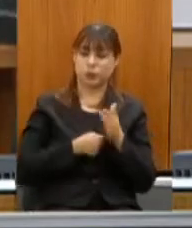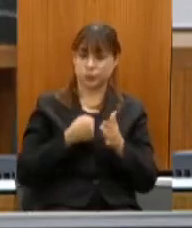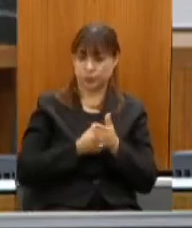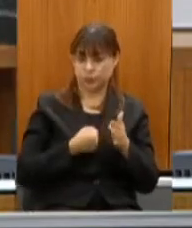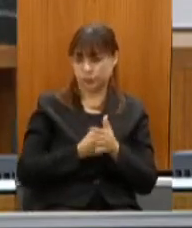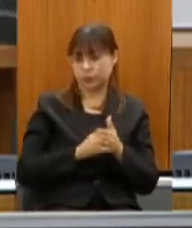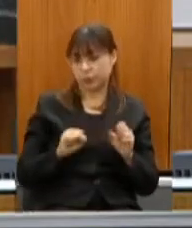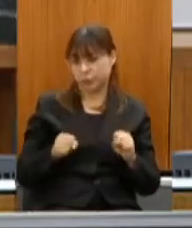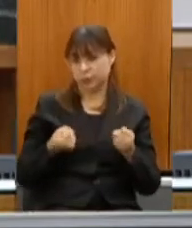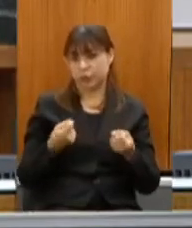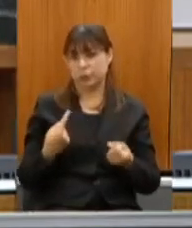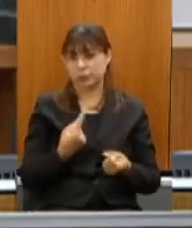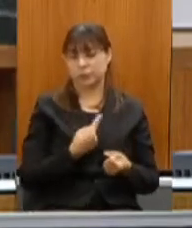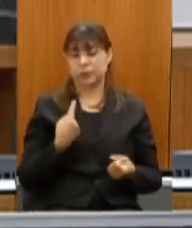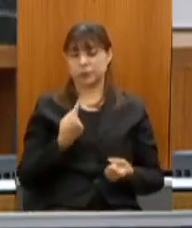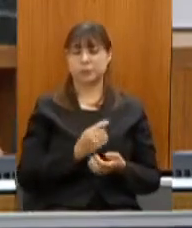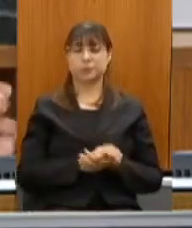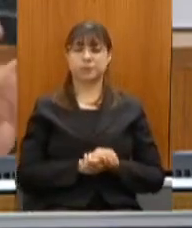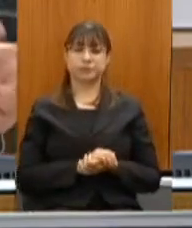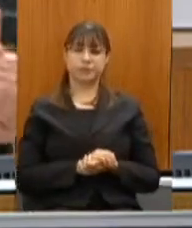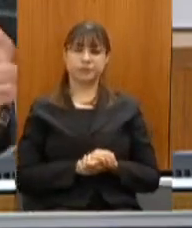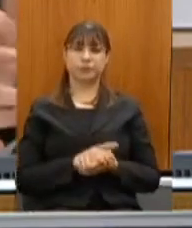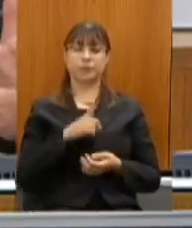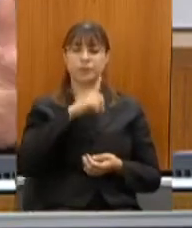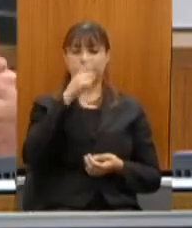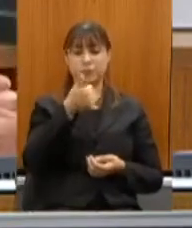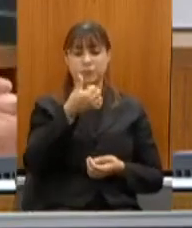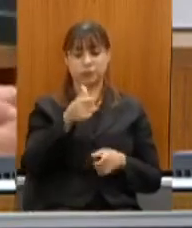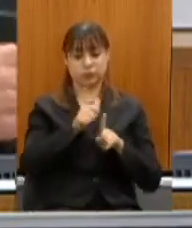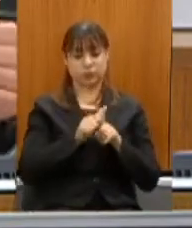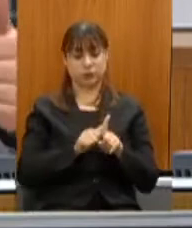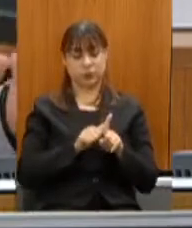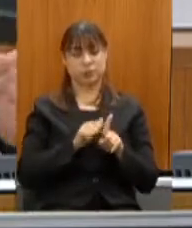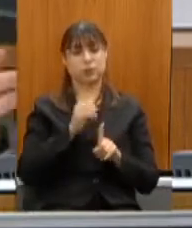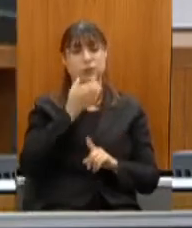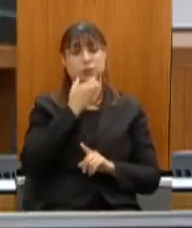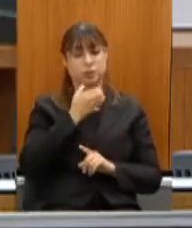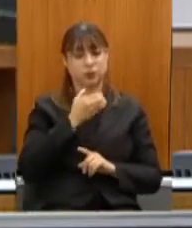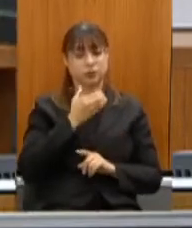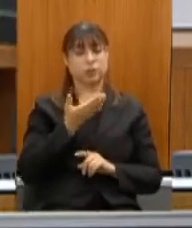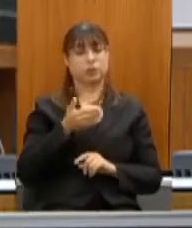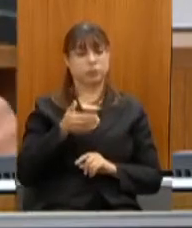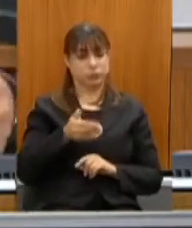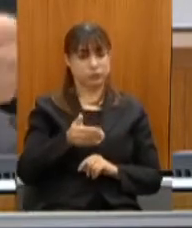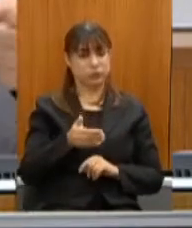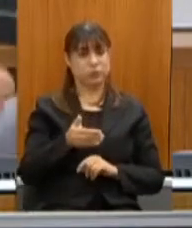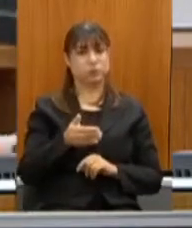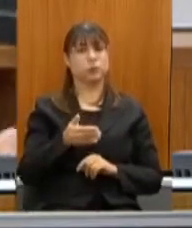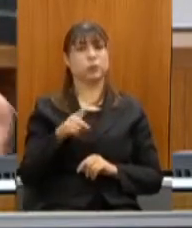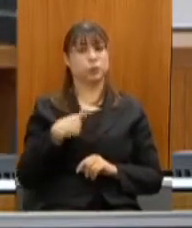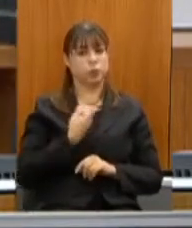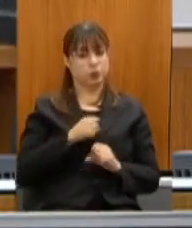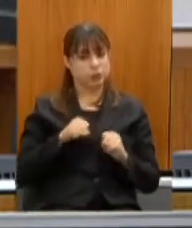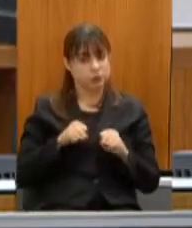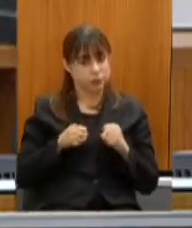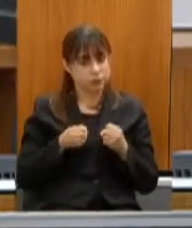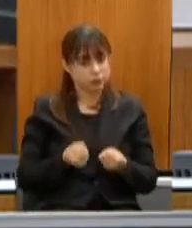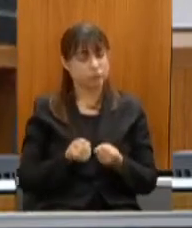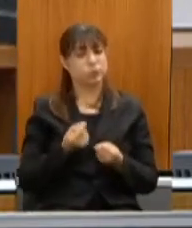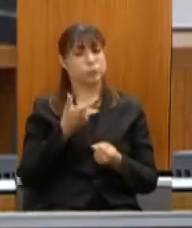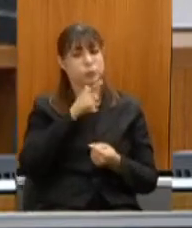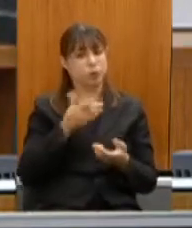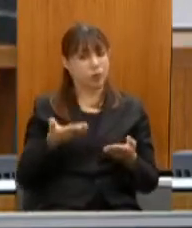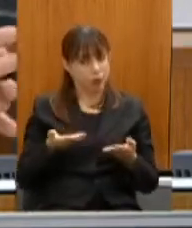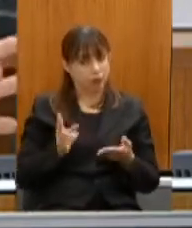manutenção da cota dia 16 de dezembro ainda esse ano nós estamos fazendo esforço para fazer esse ano